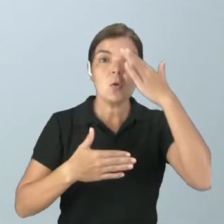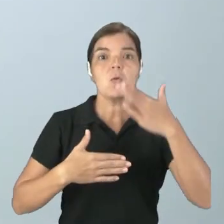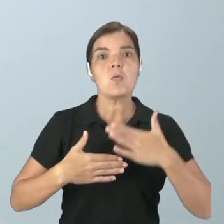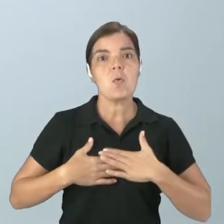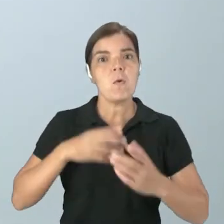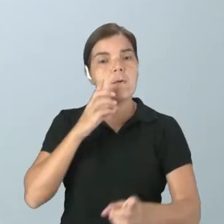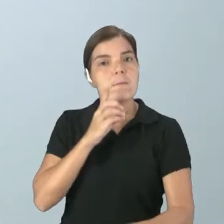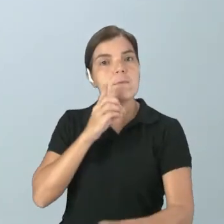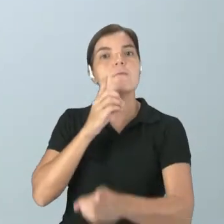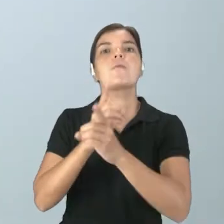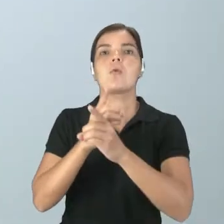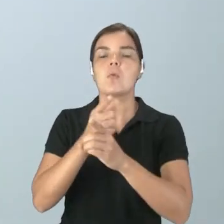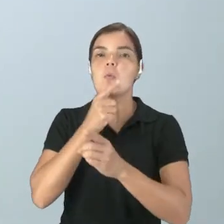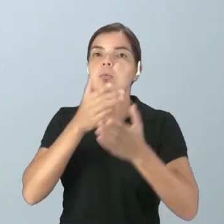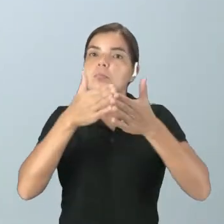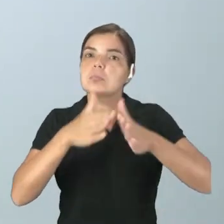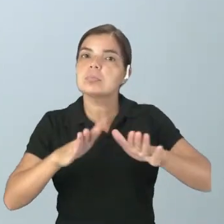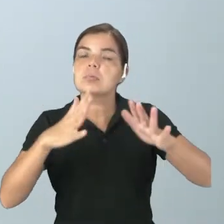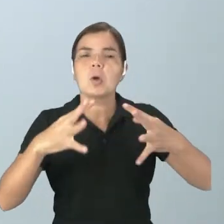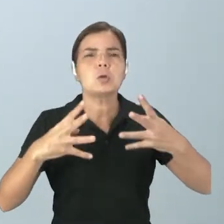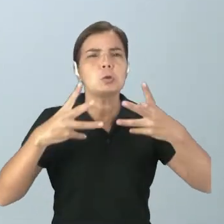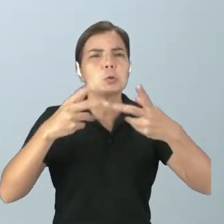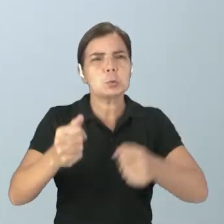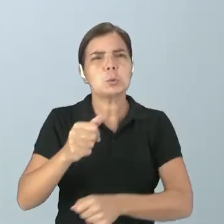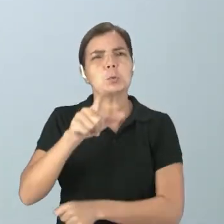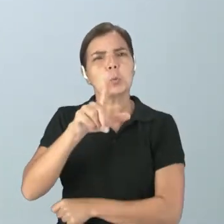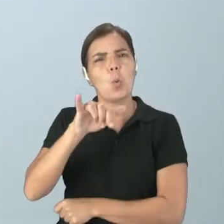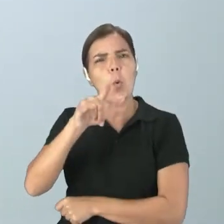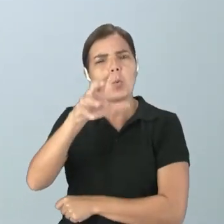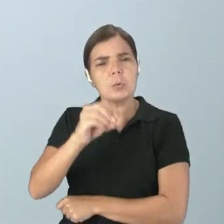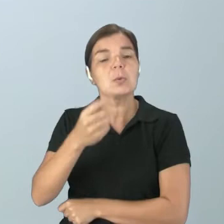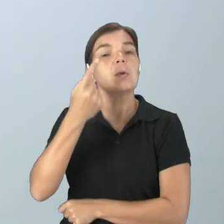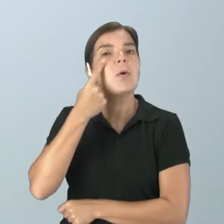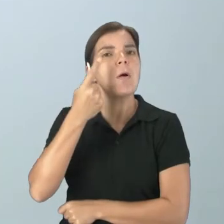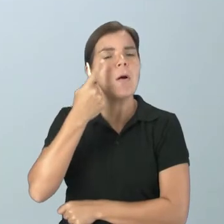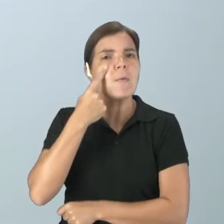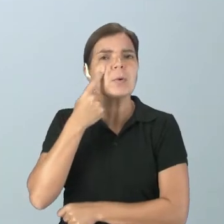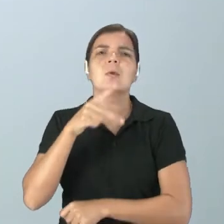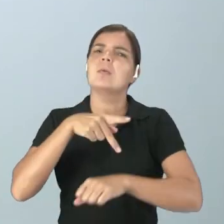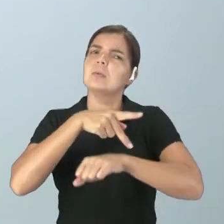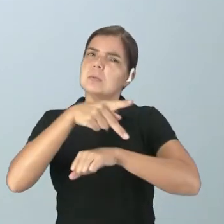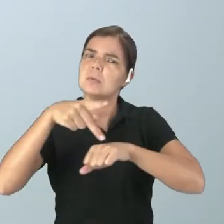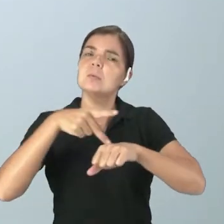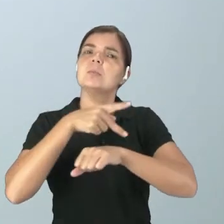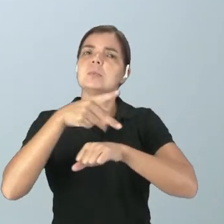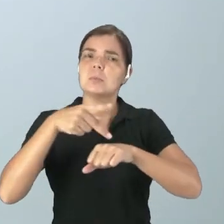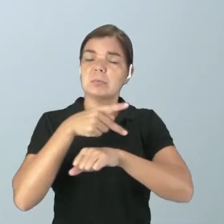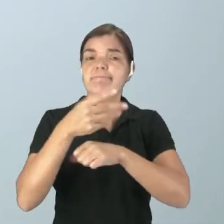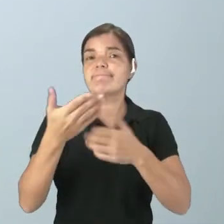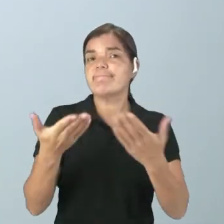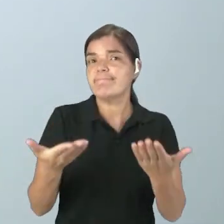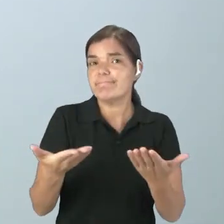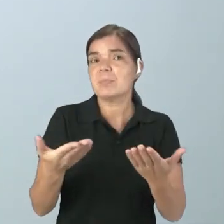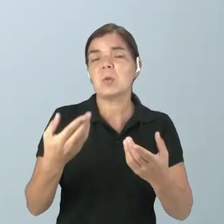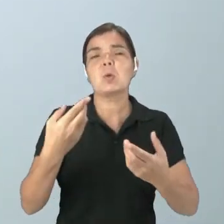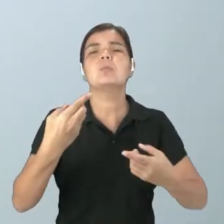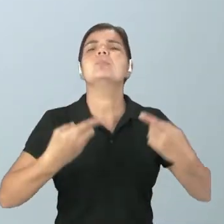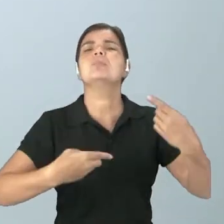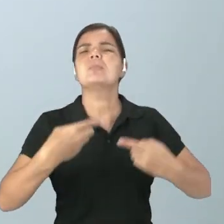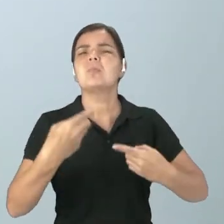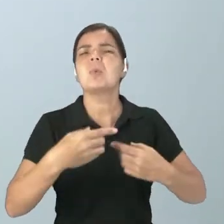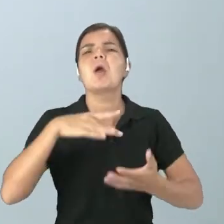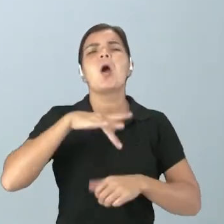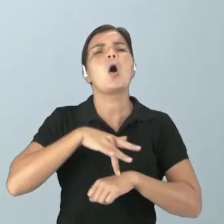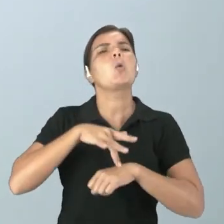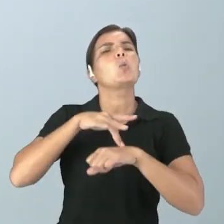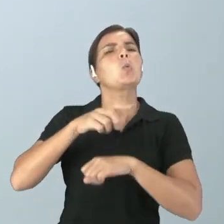né? Diante de todo esse lixo. E aí acaba que são países que ali ficam meio que num debate, né? Ah, a culpa é de determinado